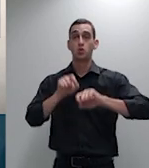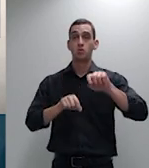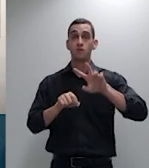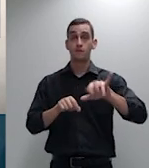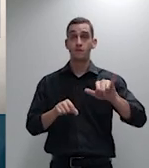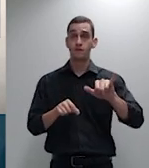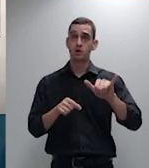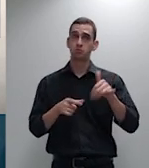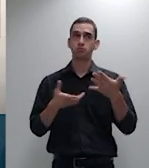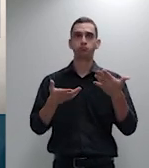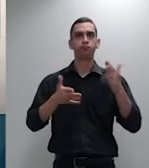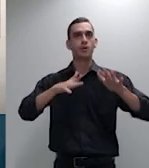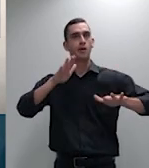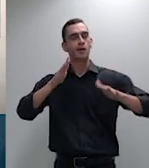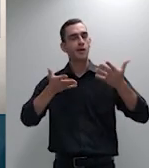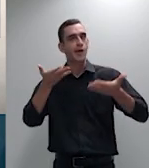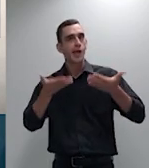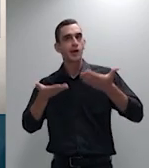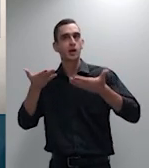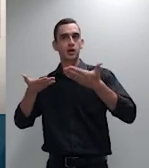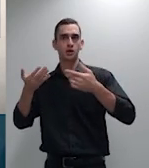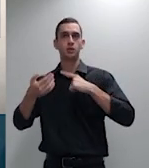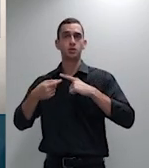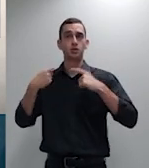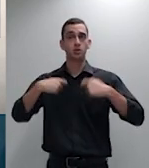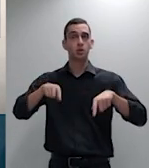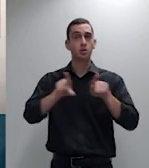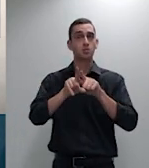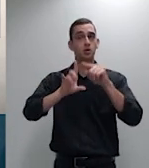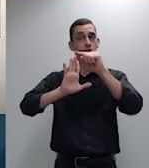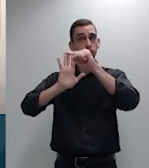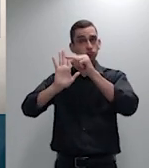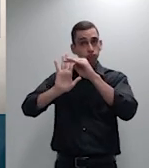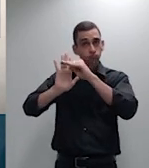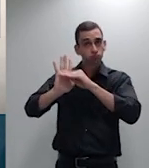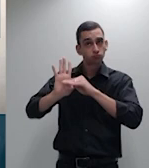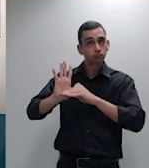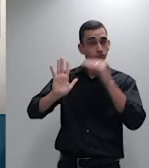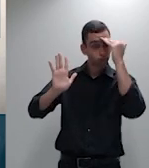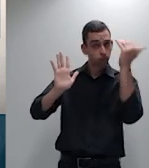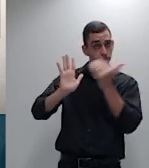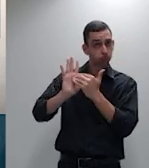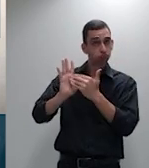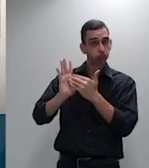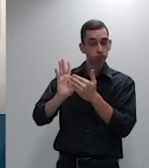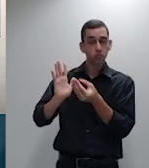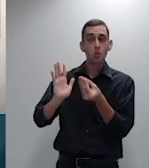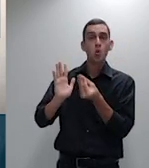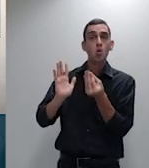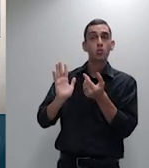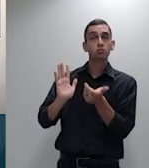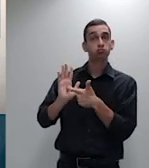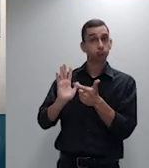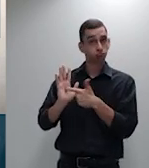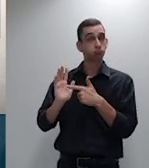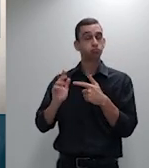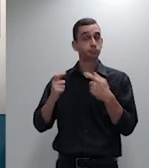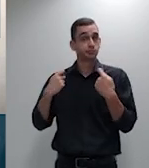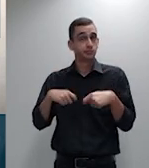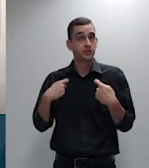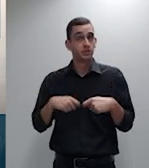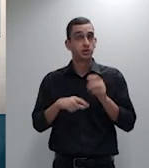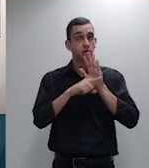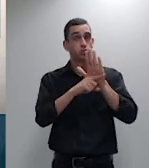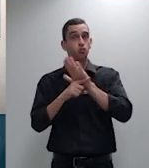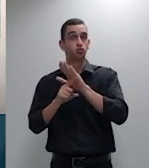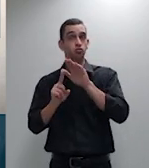mas também em conformação com a própria questão socioeconômica então eu creio